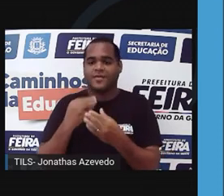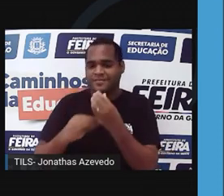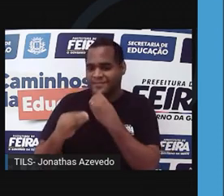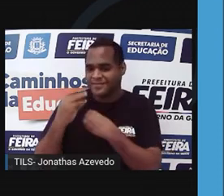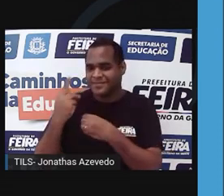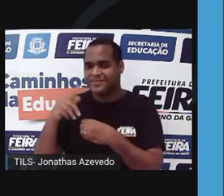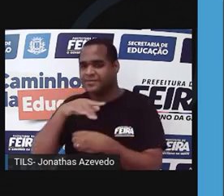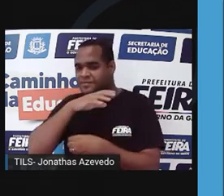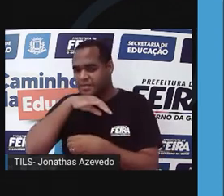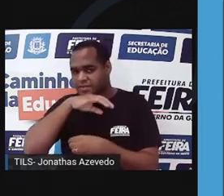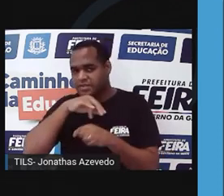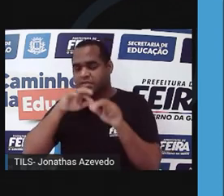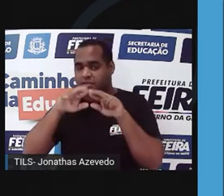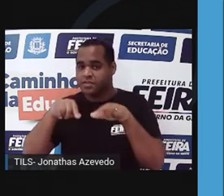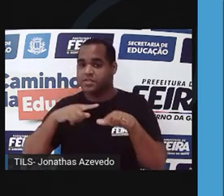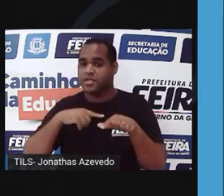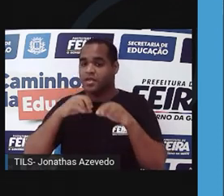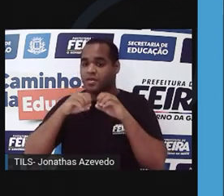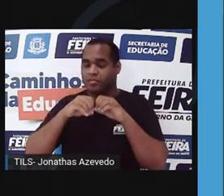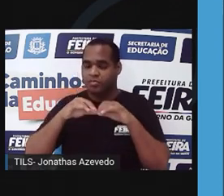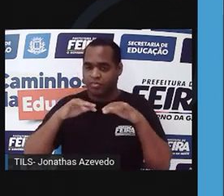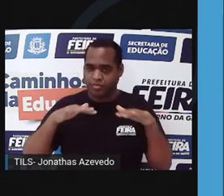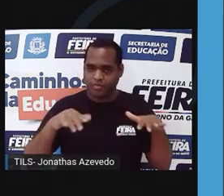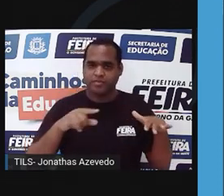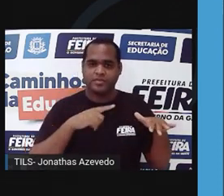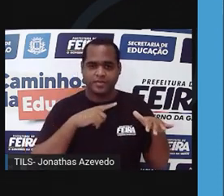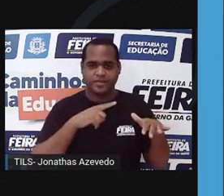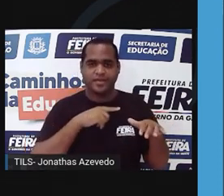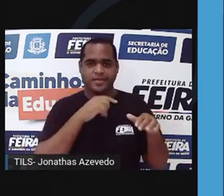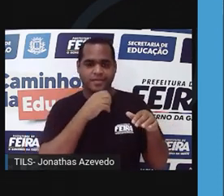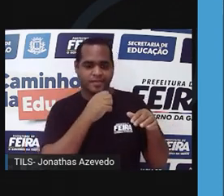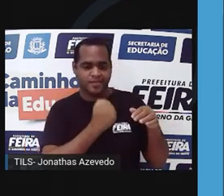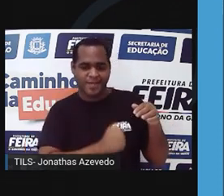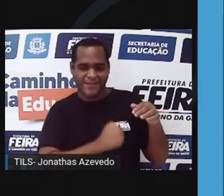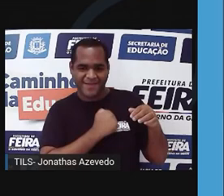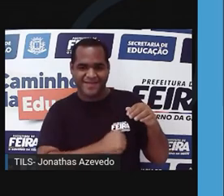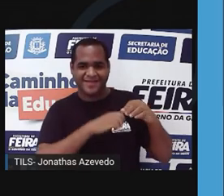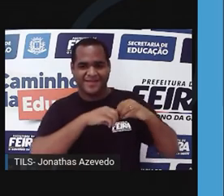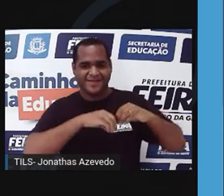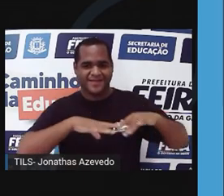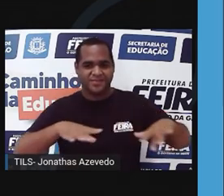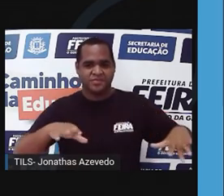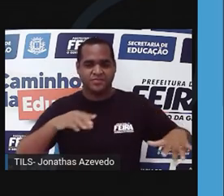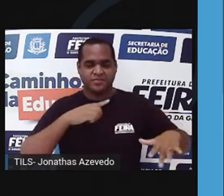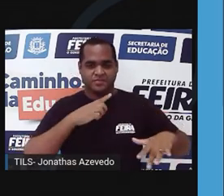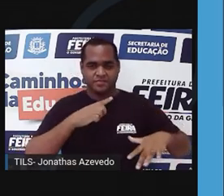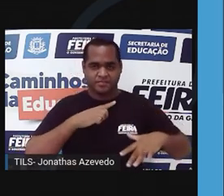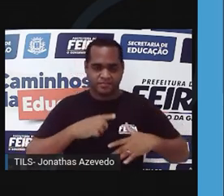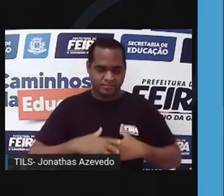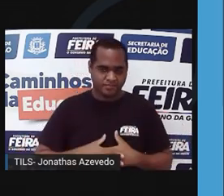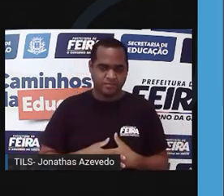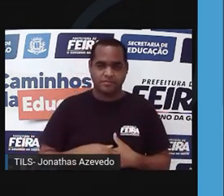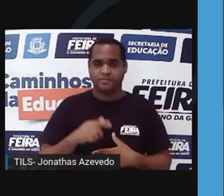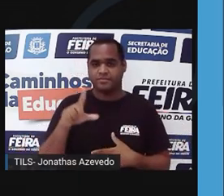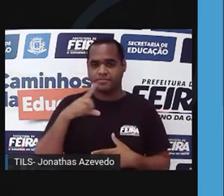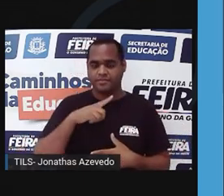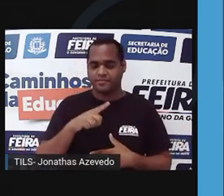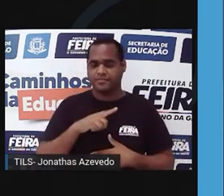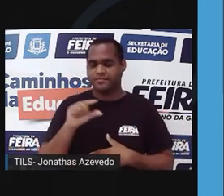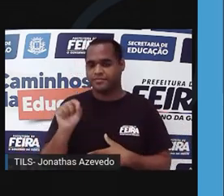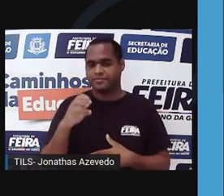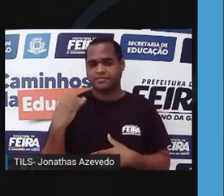certos animais, a semente é dispersada junto com as fezes pelo ambiente. E para a gente finalizar, vale lembrar que o